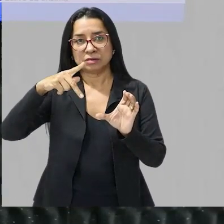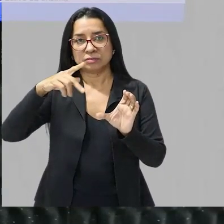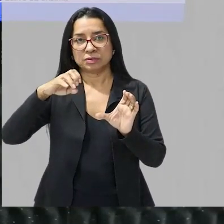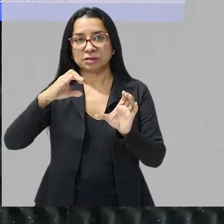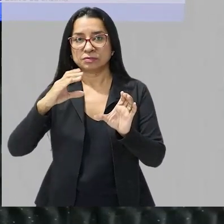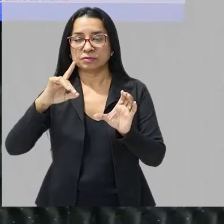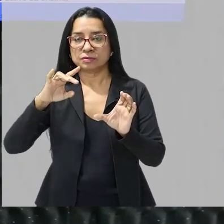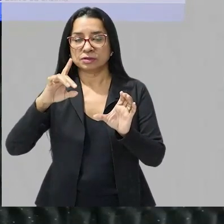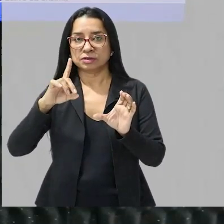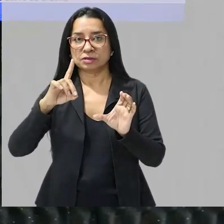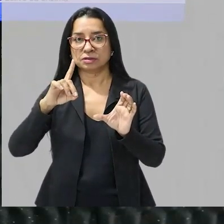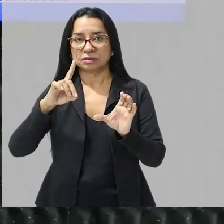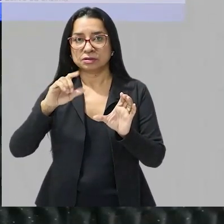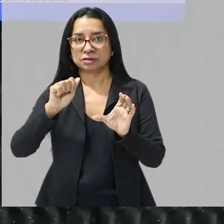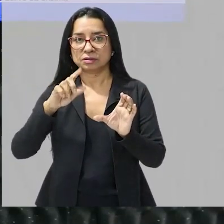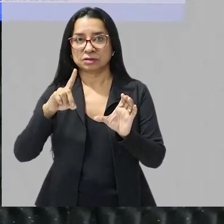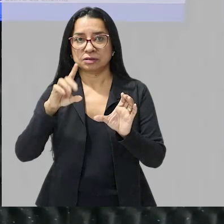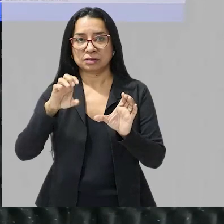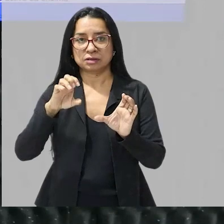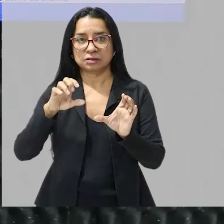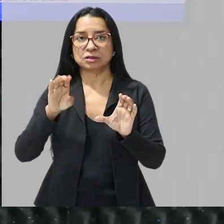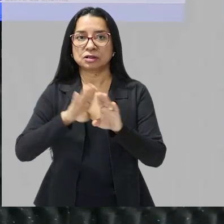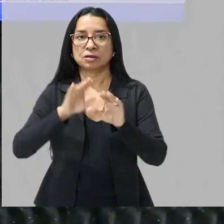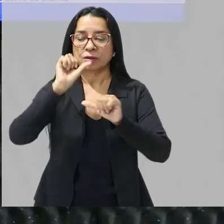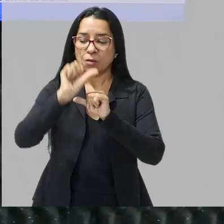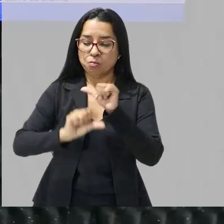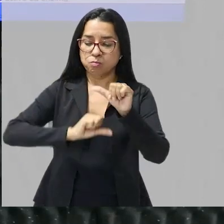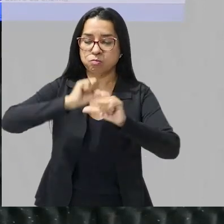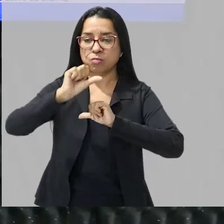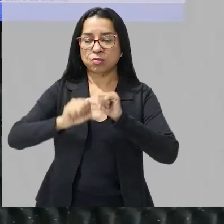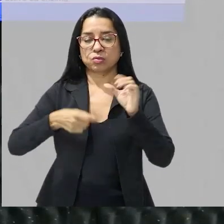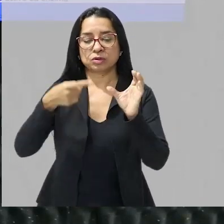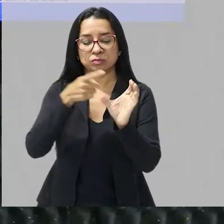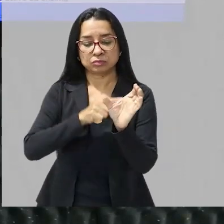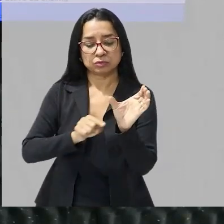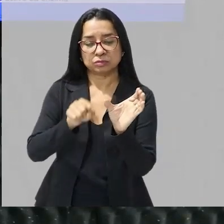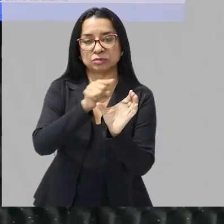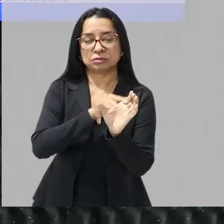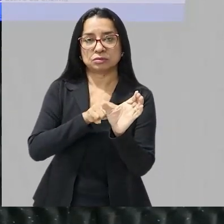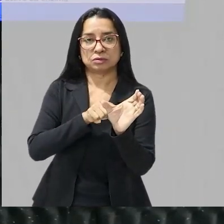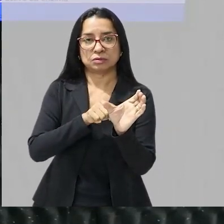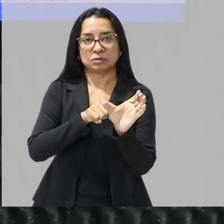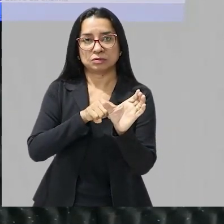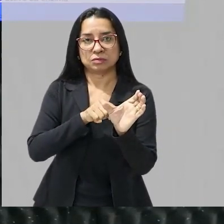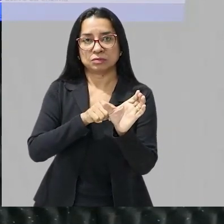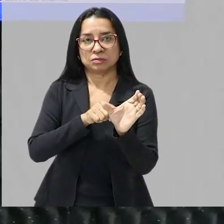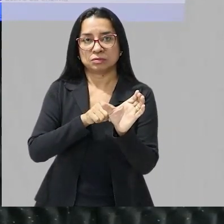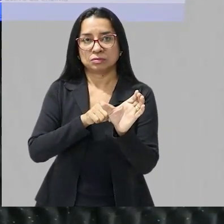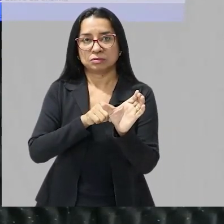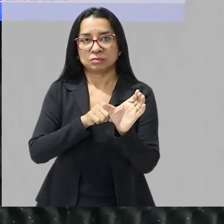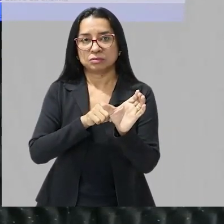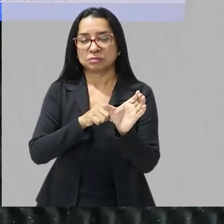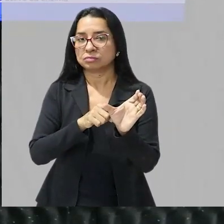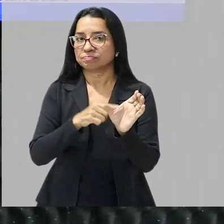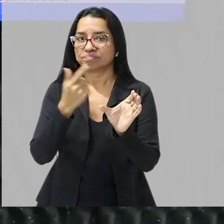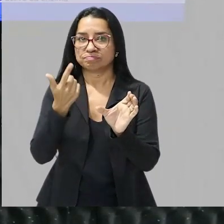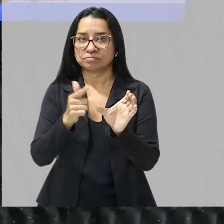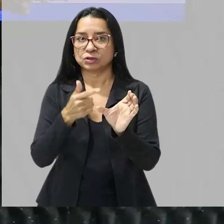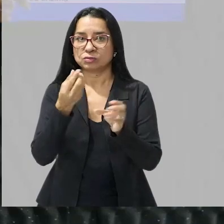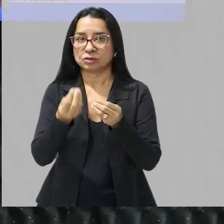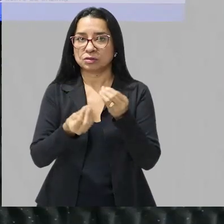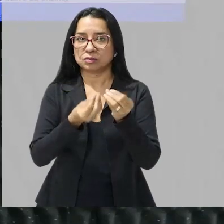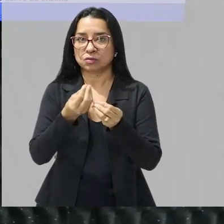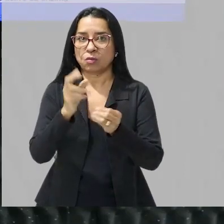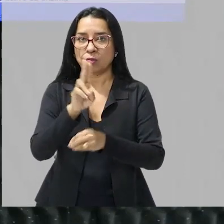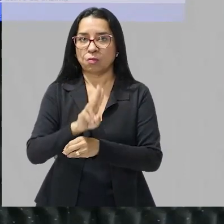elas modificam o substrato não ocorre o consumo da enzima que é envolvida então você percebe que no